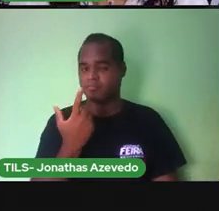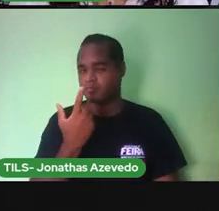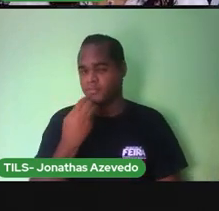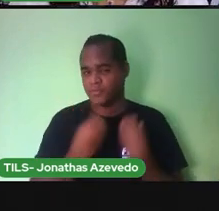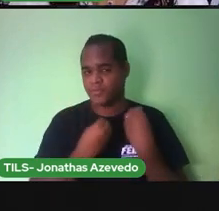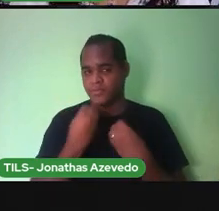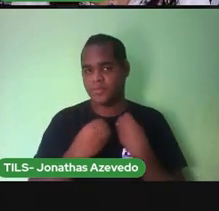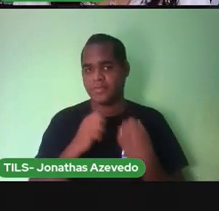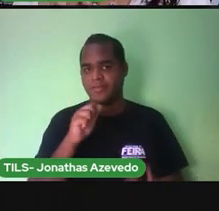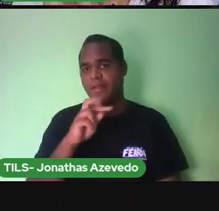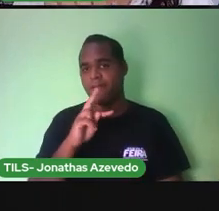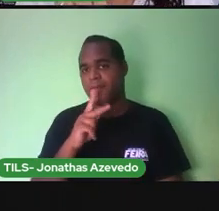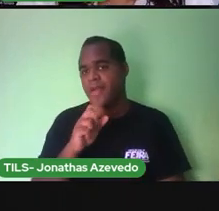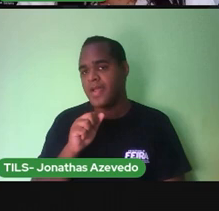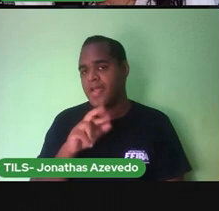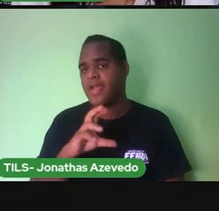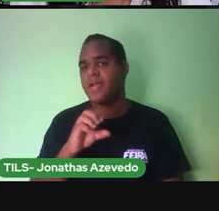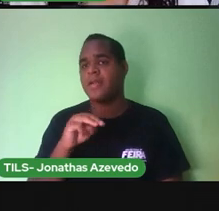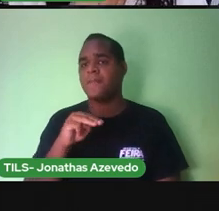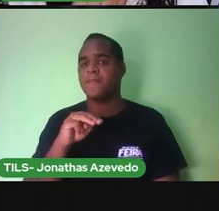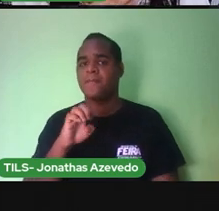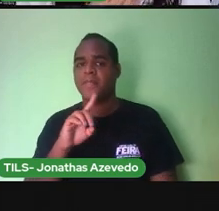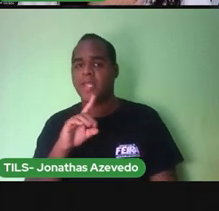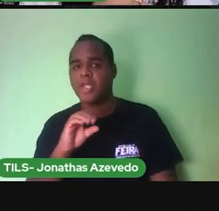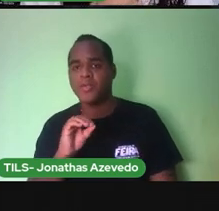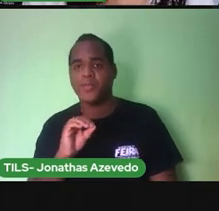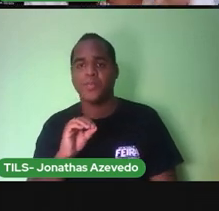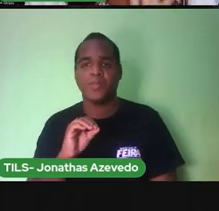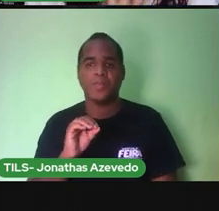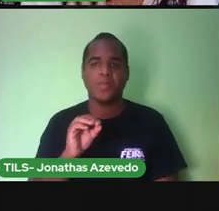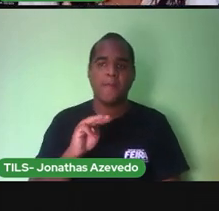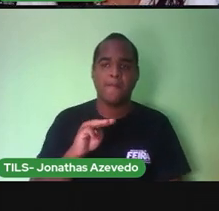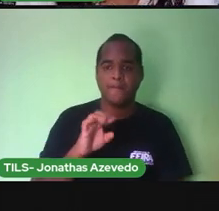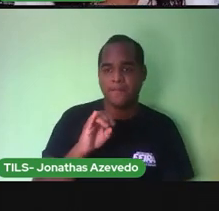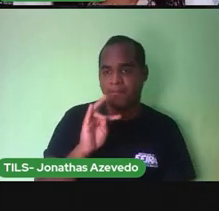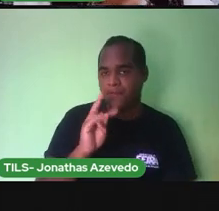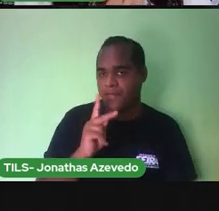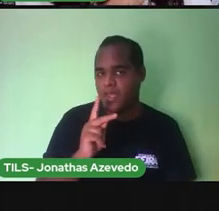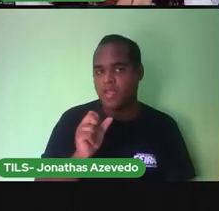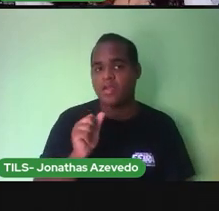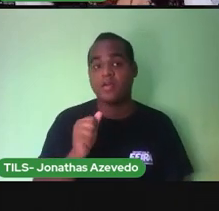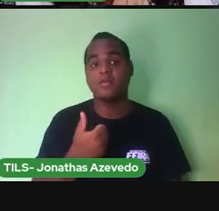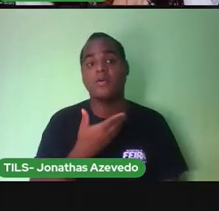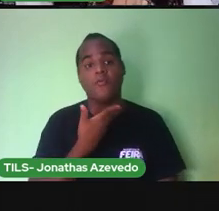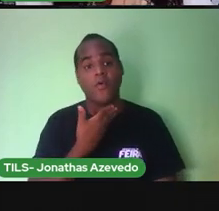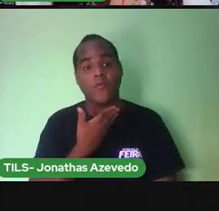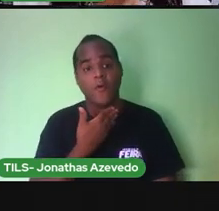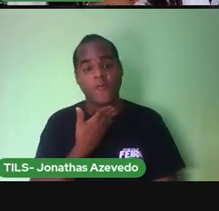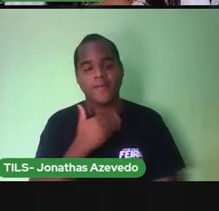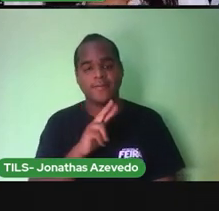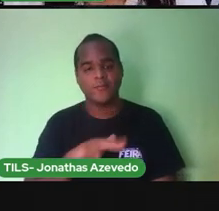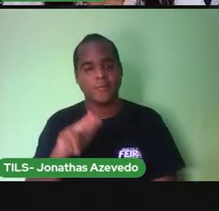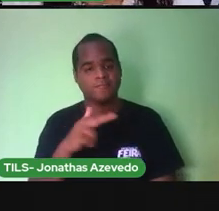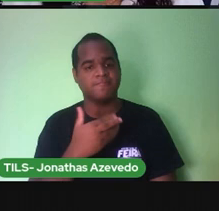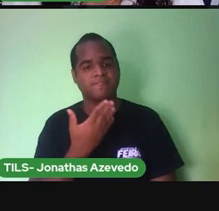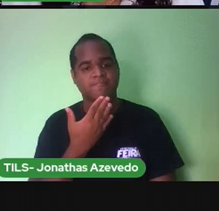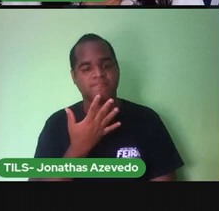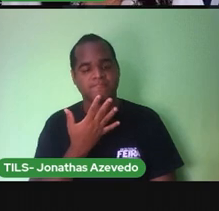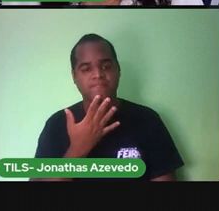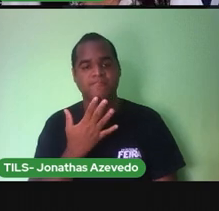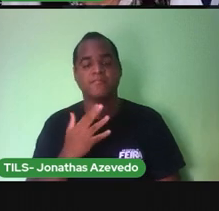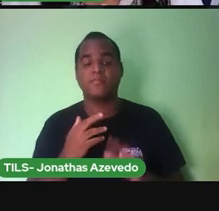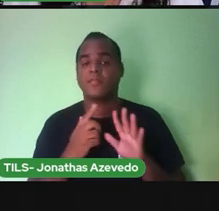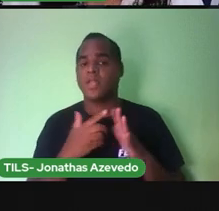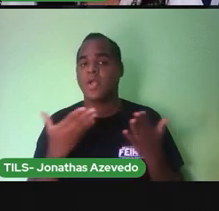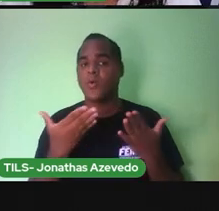Apanhar, medo e linha. Nós fizemos separando somente com a voz, usando os dedinhos no queixo. Agora,